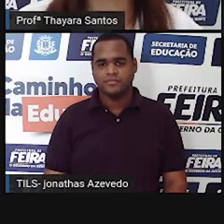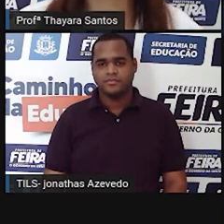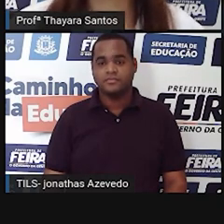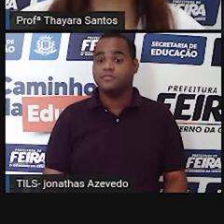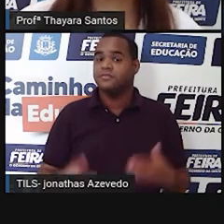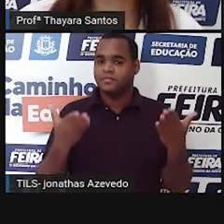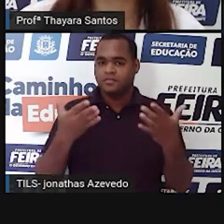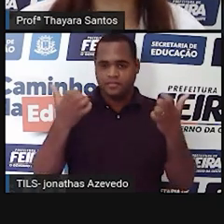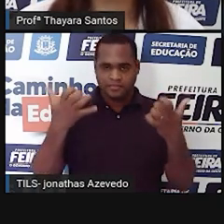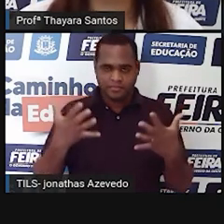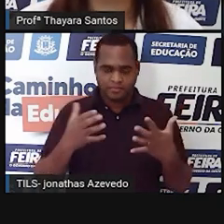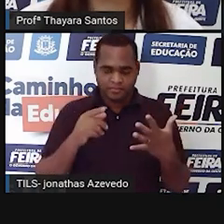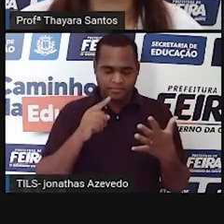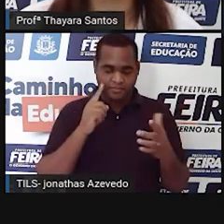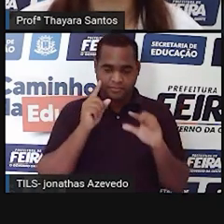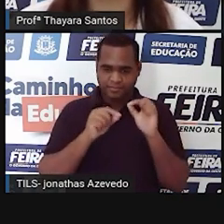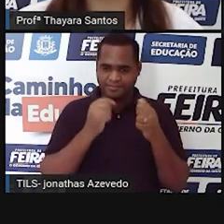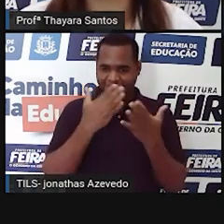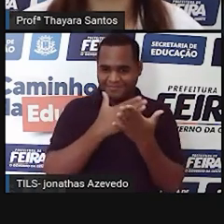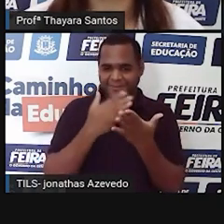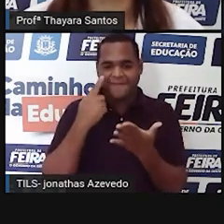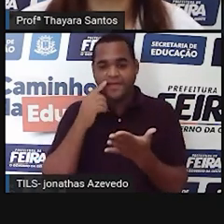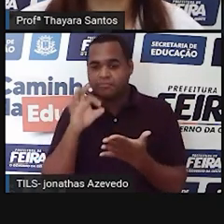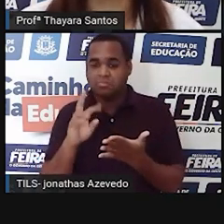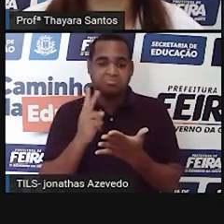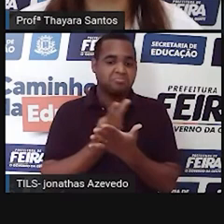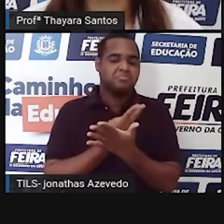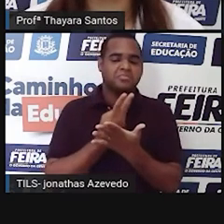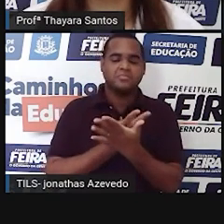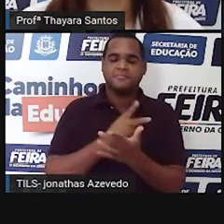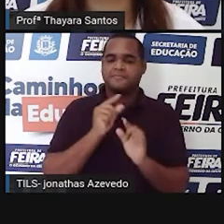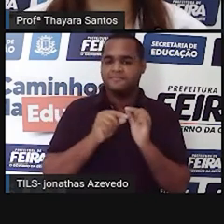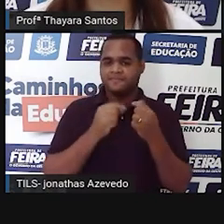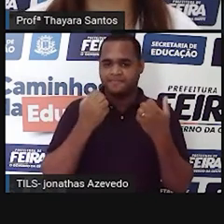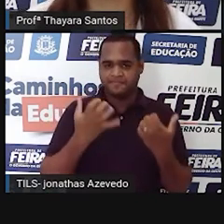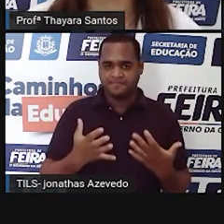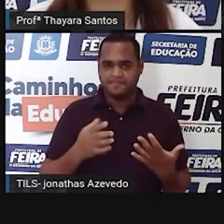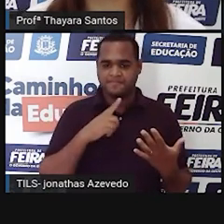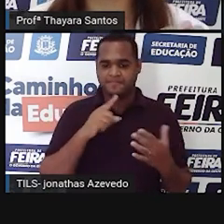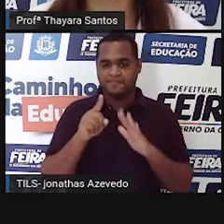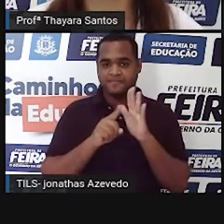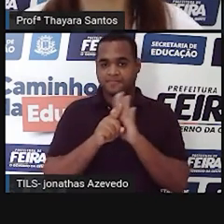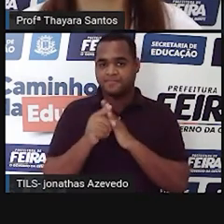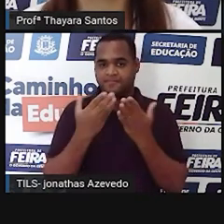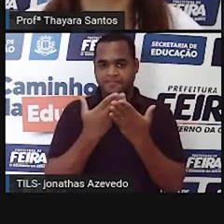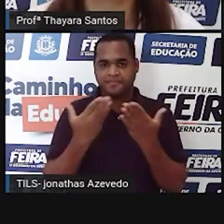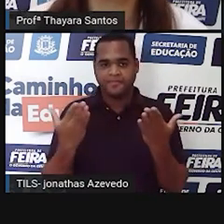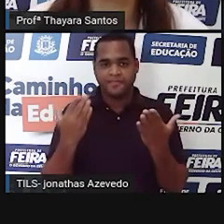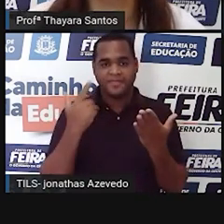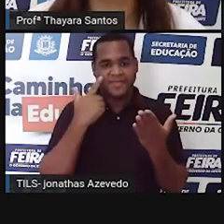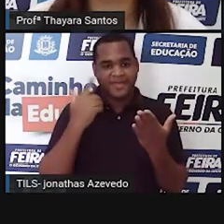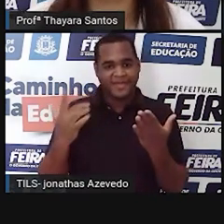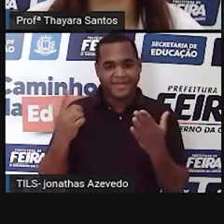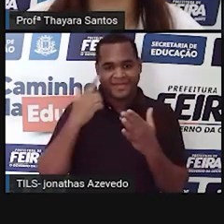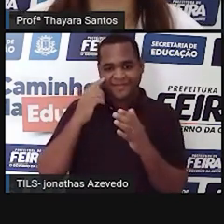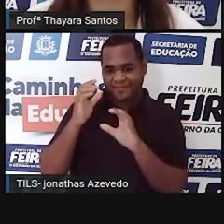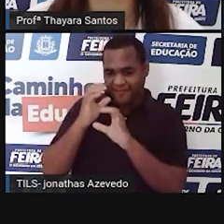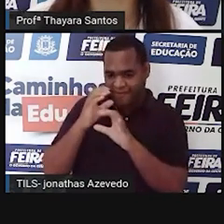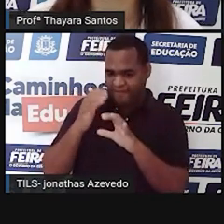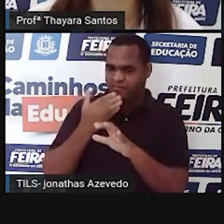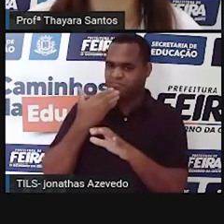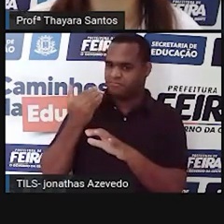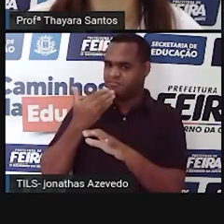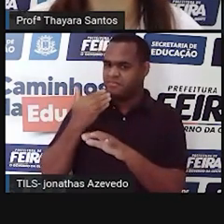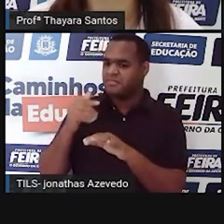Agora vamos começar a nossa correção aqui. Então, primeira pergunta. Microscópios ópticos